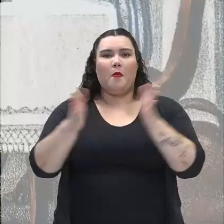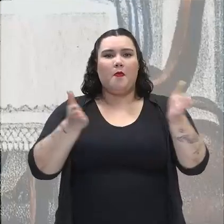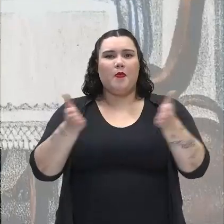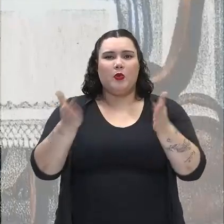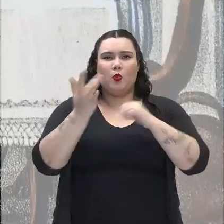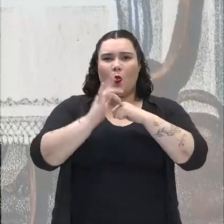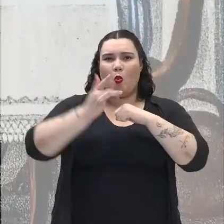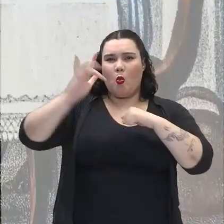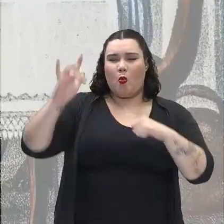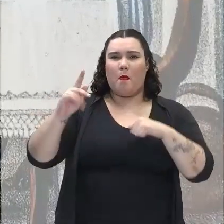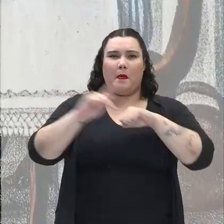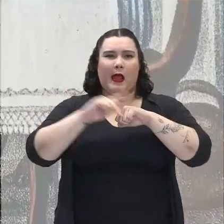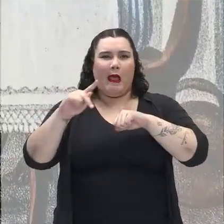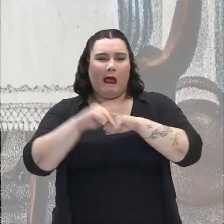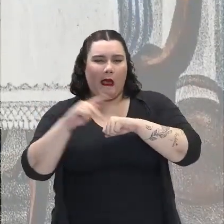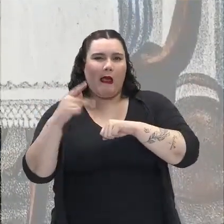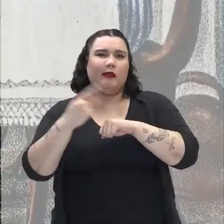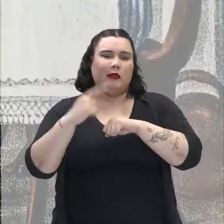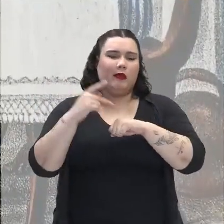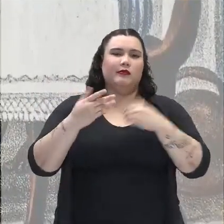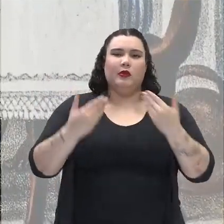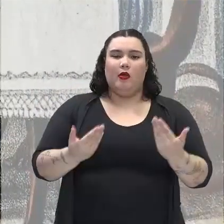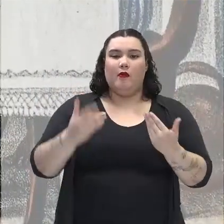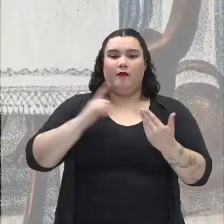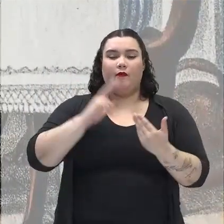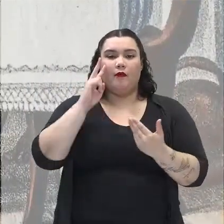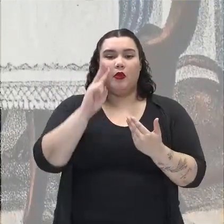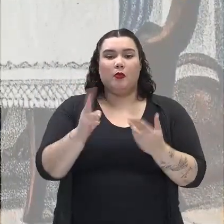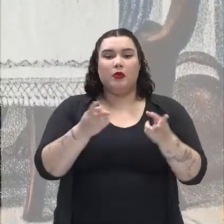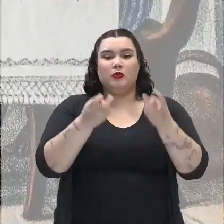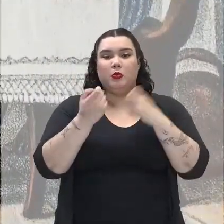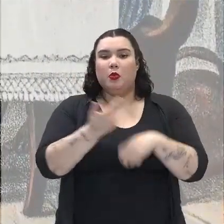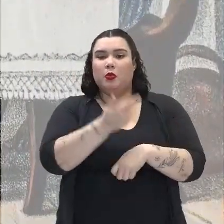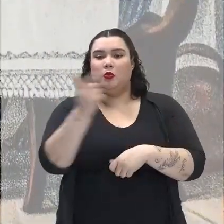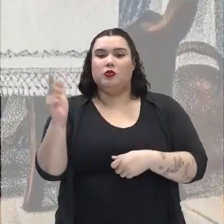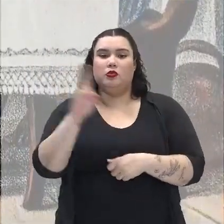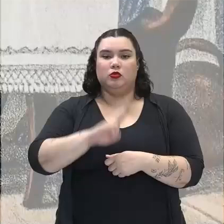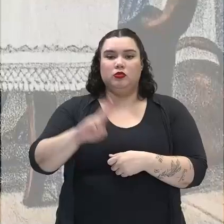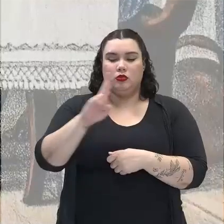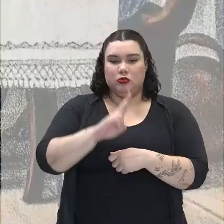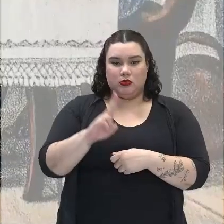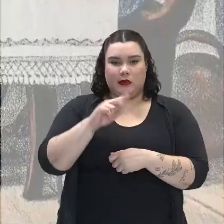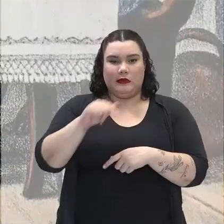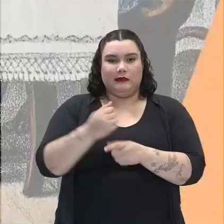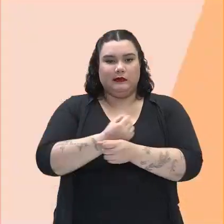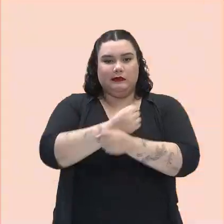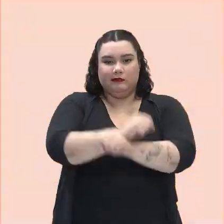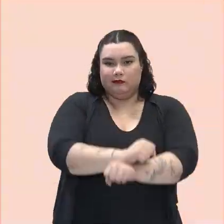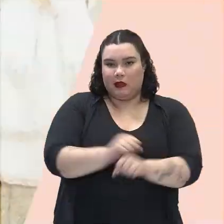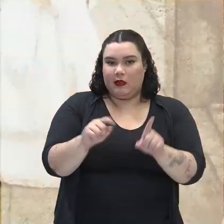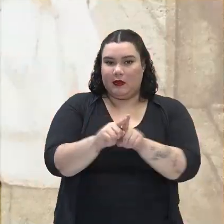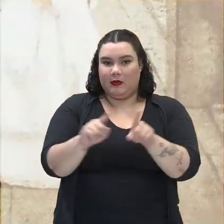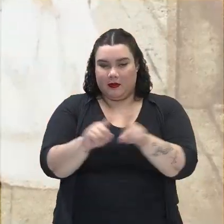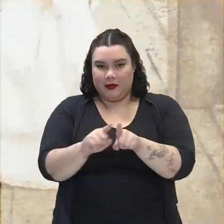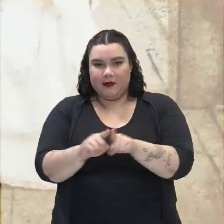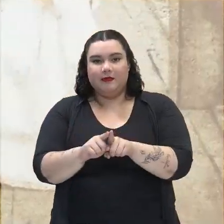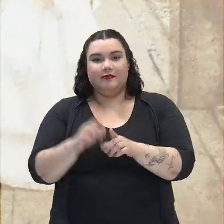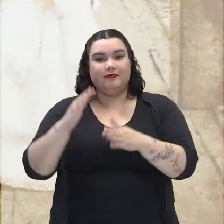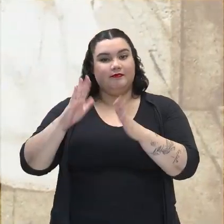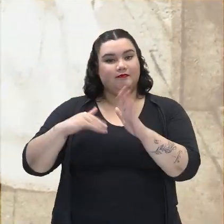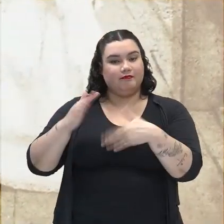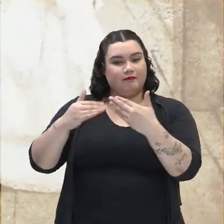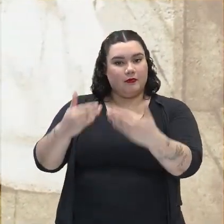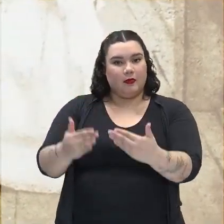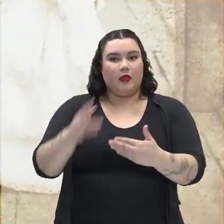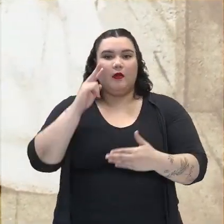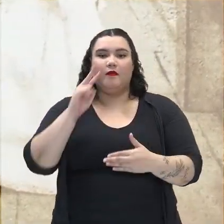Brasil, a gente vê também uma outra utilização dessa mão de obra escravizada, tá, gente? Posteriormente, ali